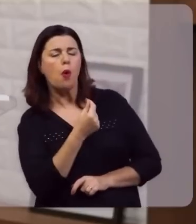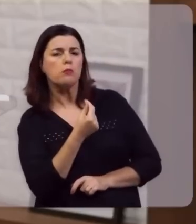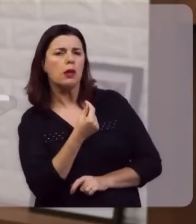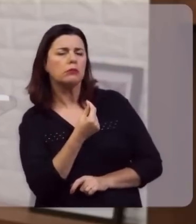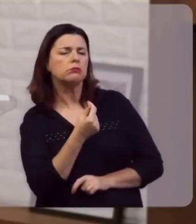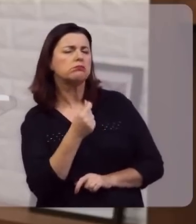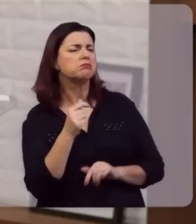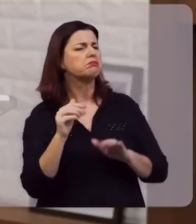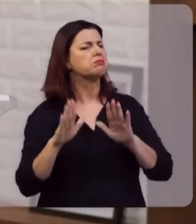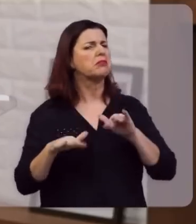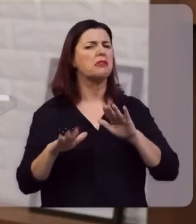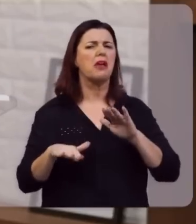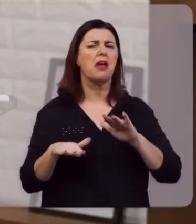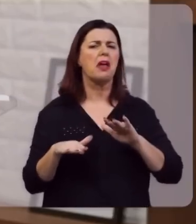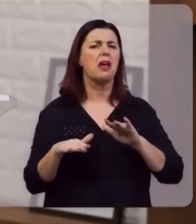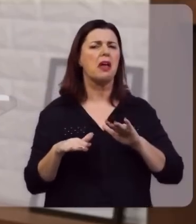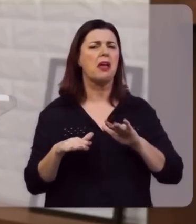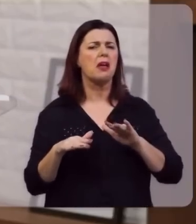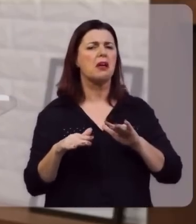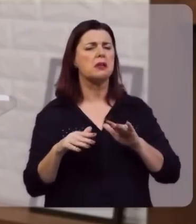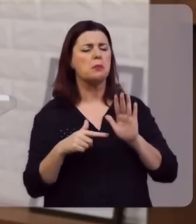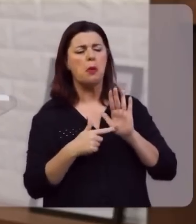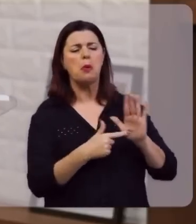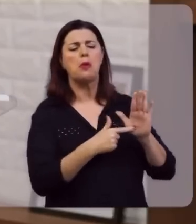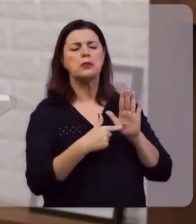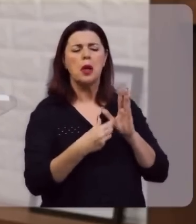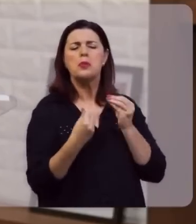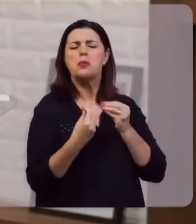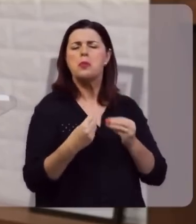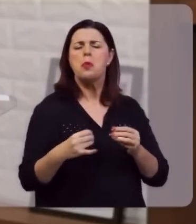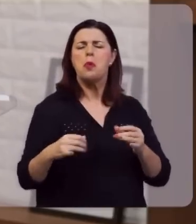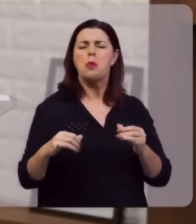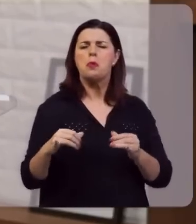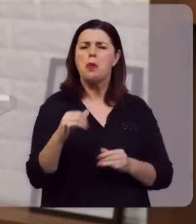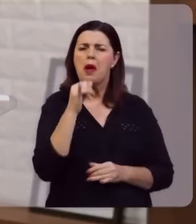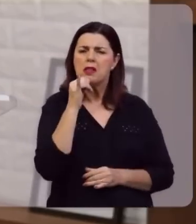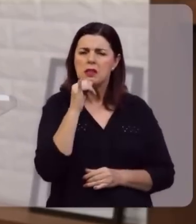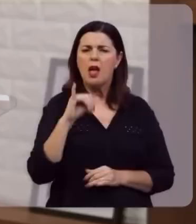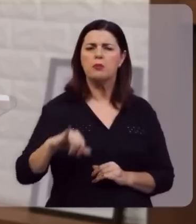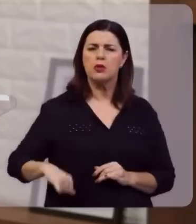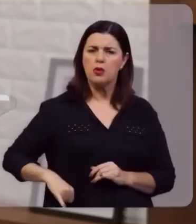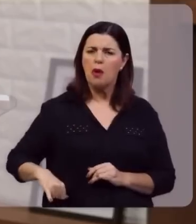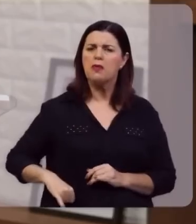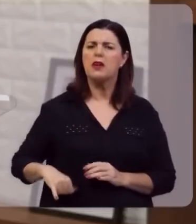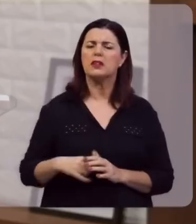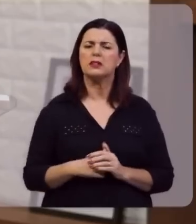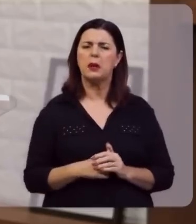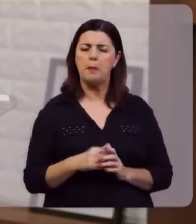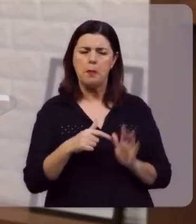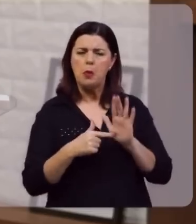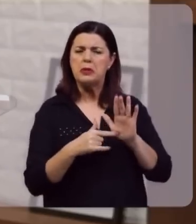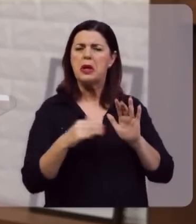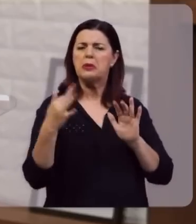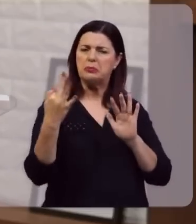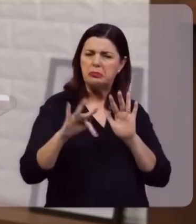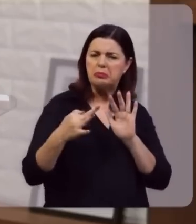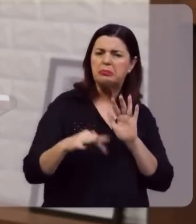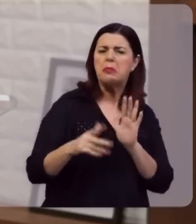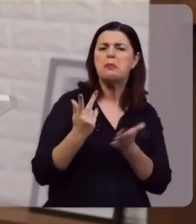Talvez, a maquete do sofrimento. Talvez, o espectro da dor.